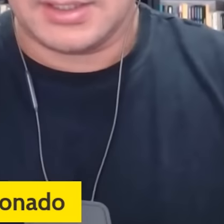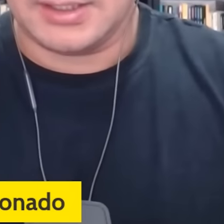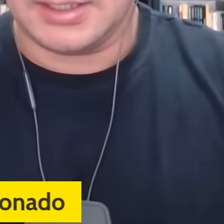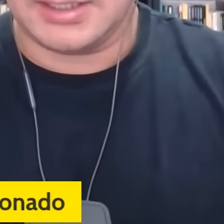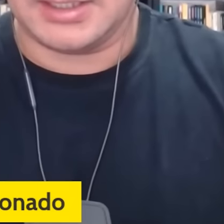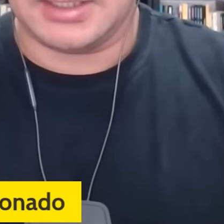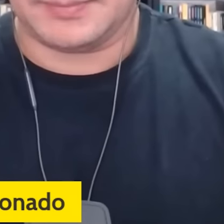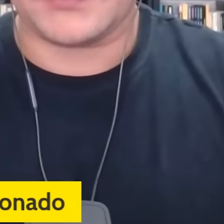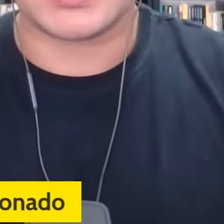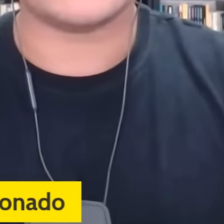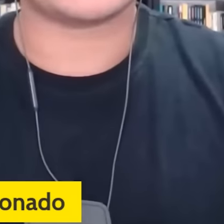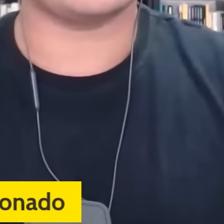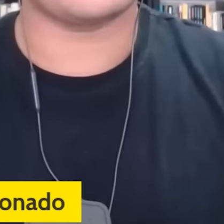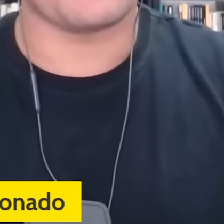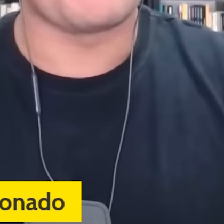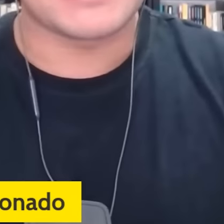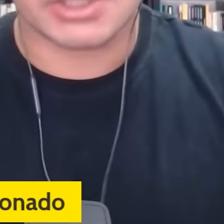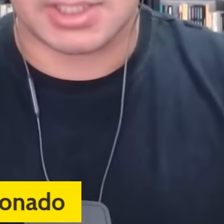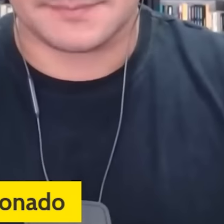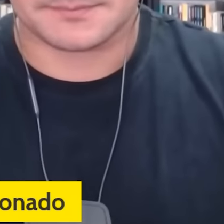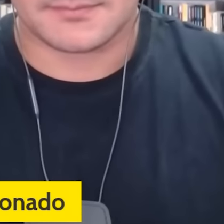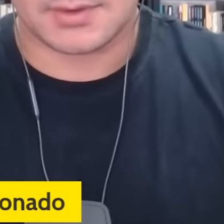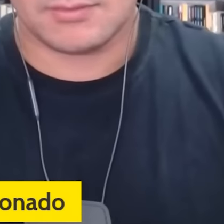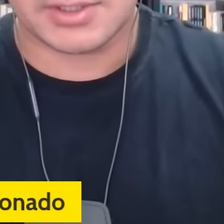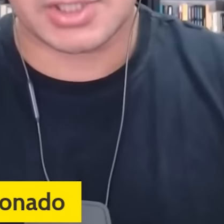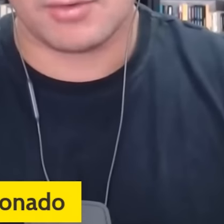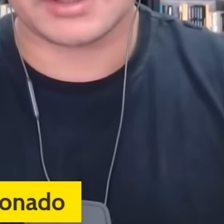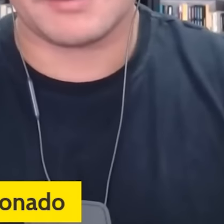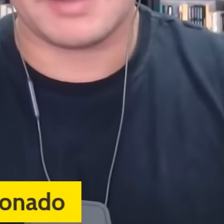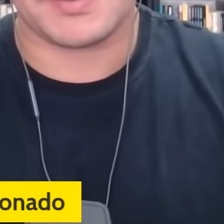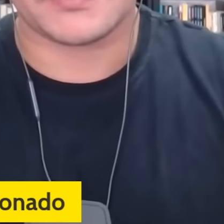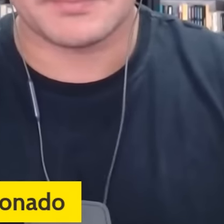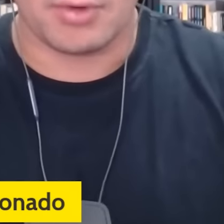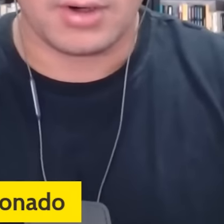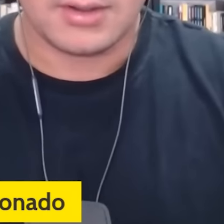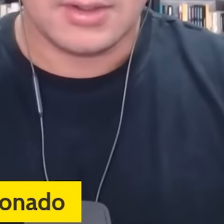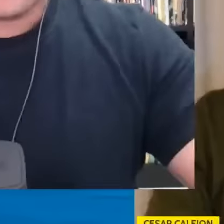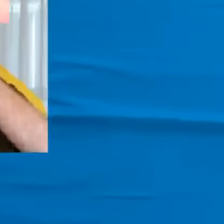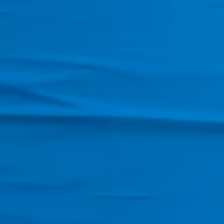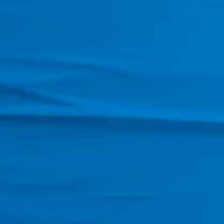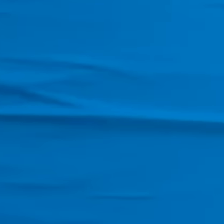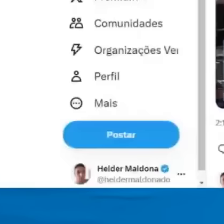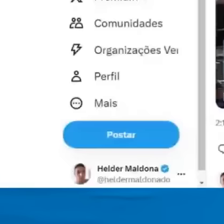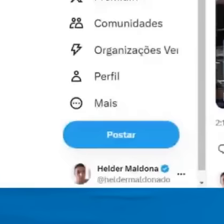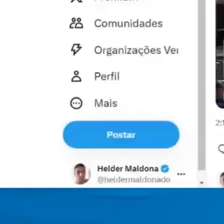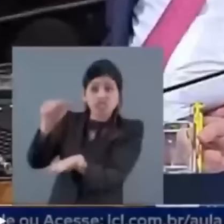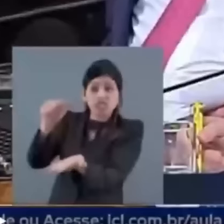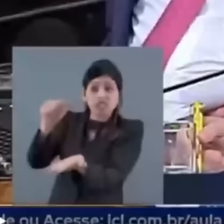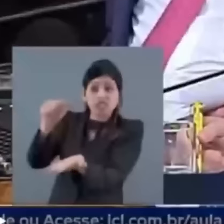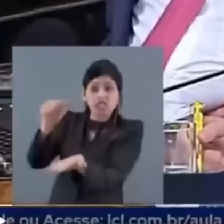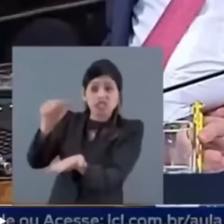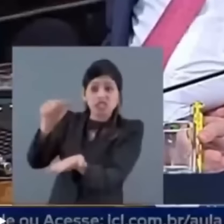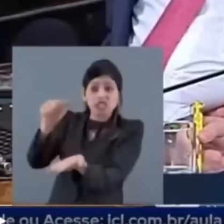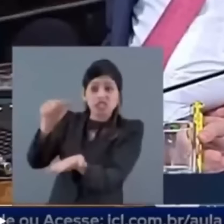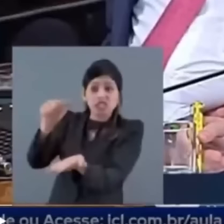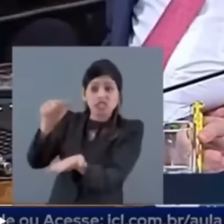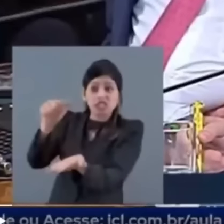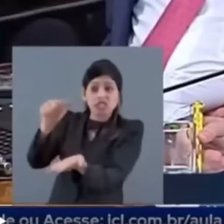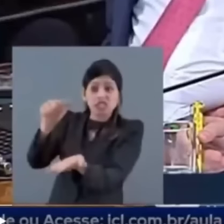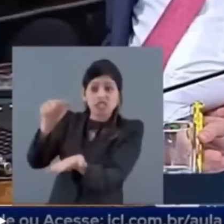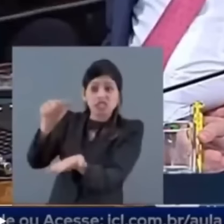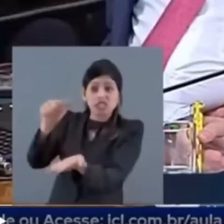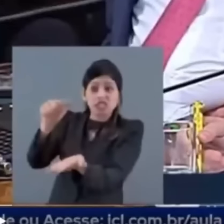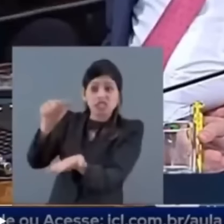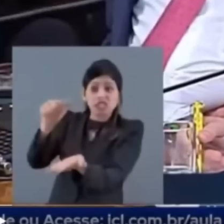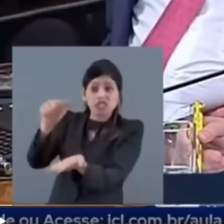E pra finalizar aqui vamos ver o Manja O Manja Rola também participou Hoje da Sabatina Com